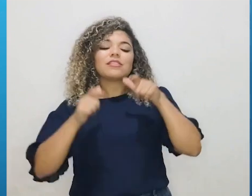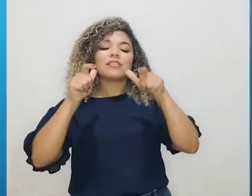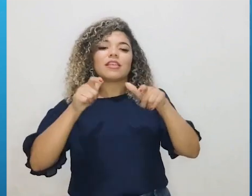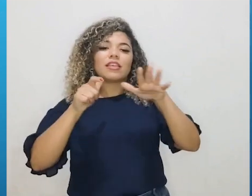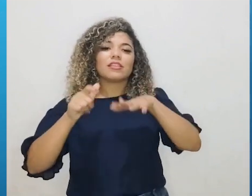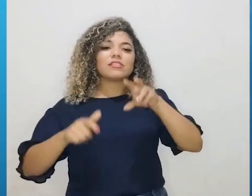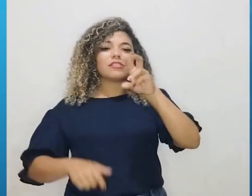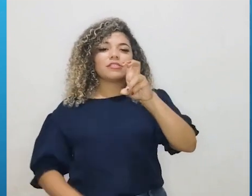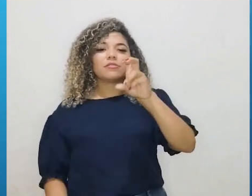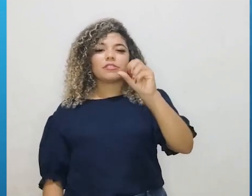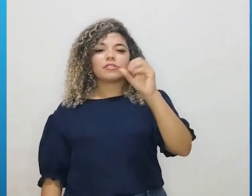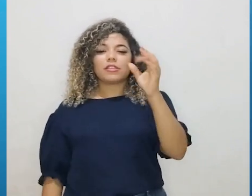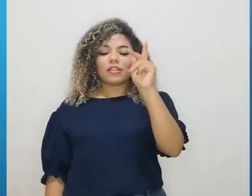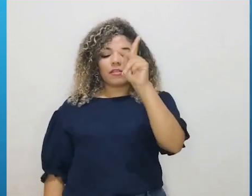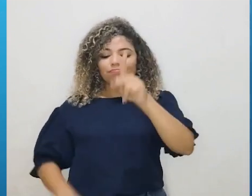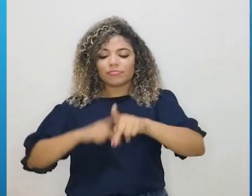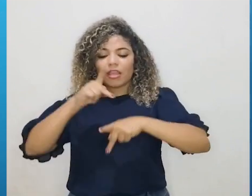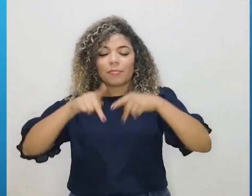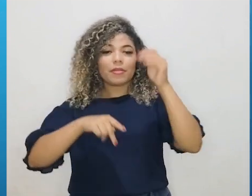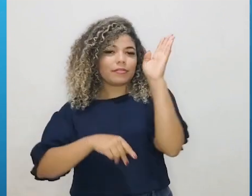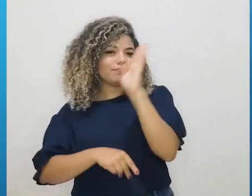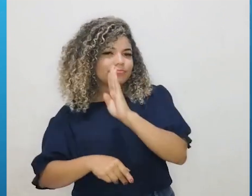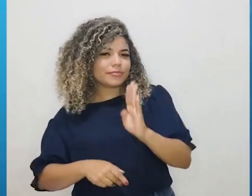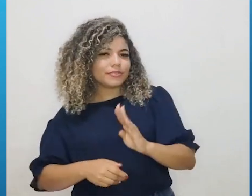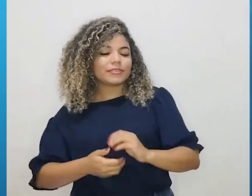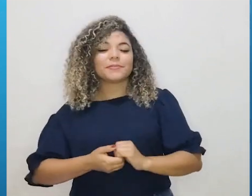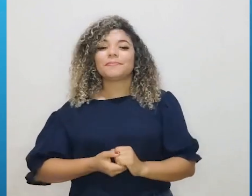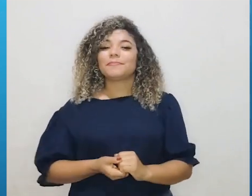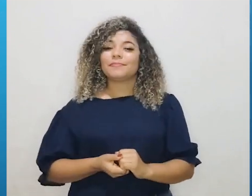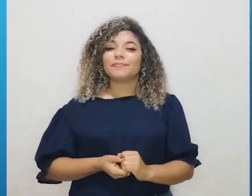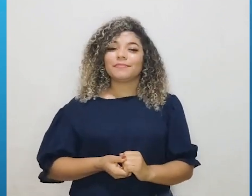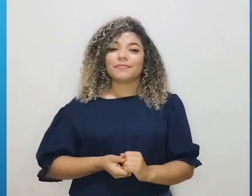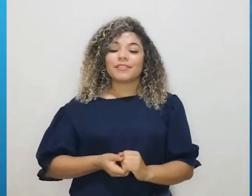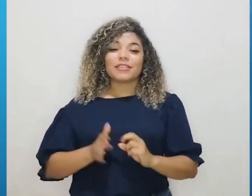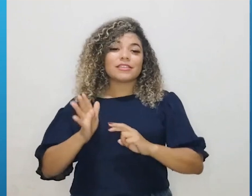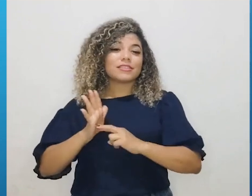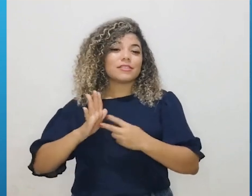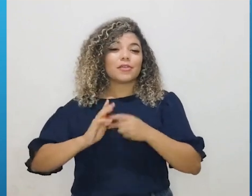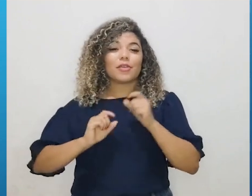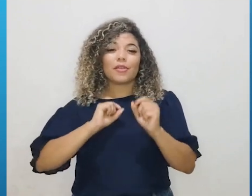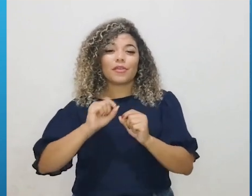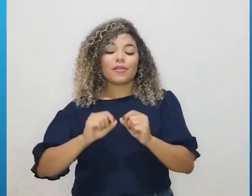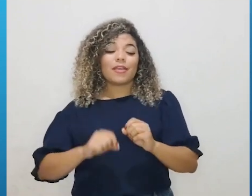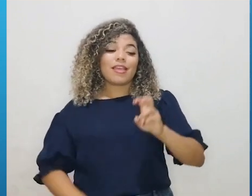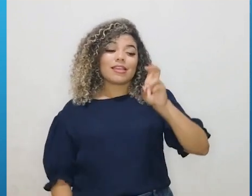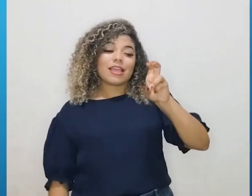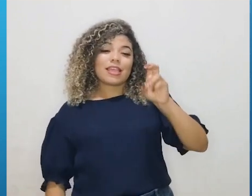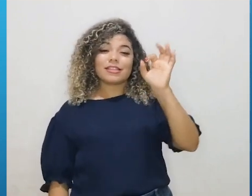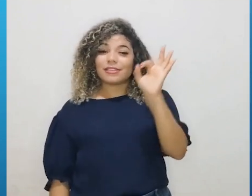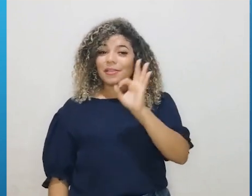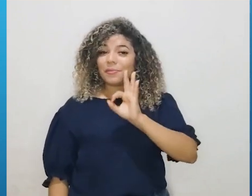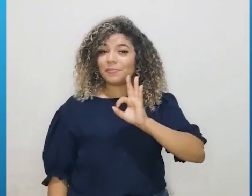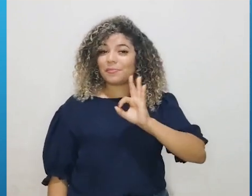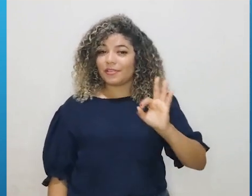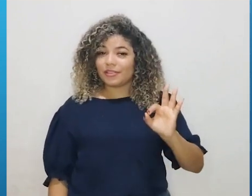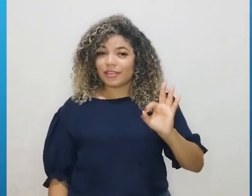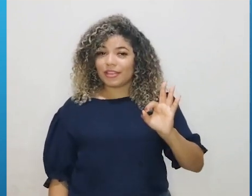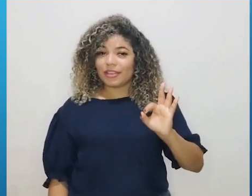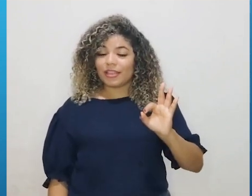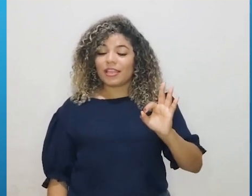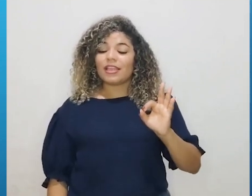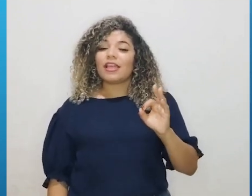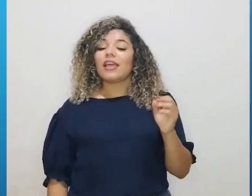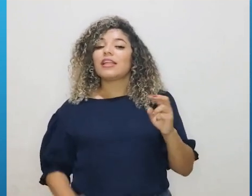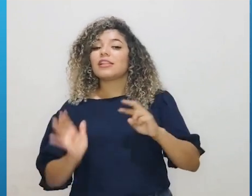56% da população do país. Então, quer dizer o quê? Que esse 5%, ele está